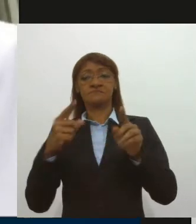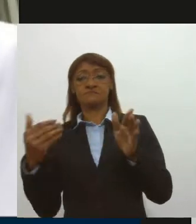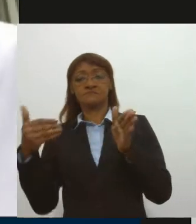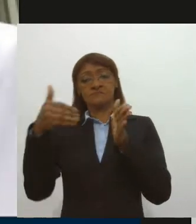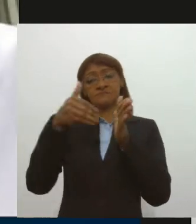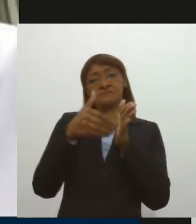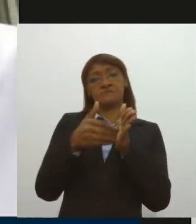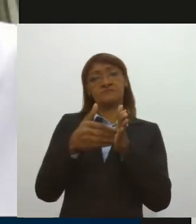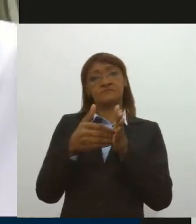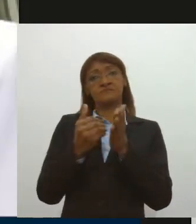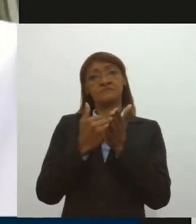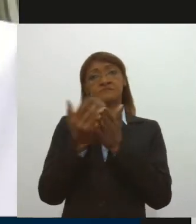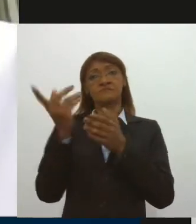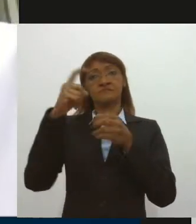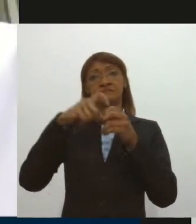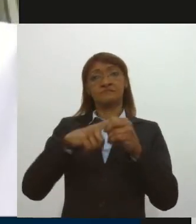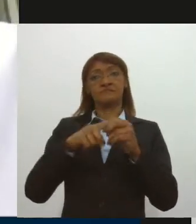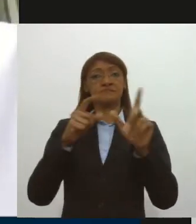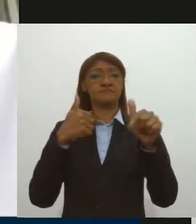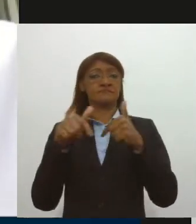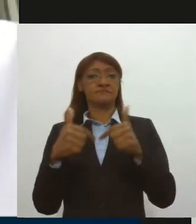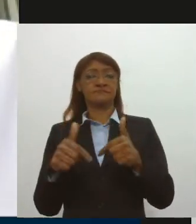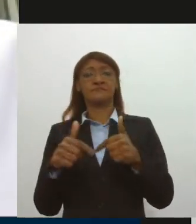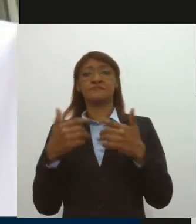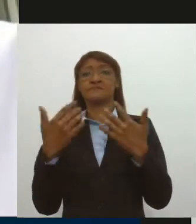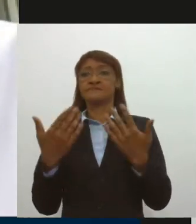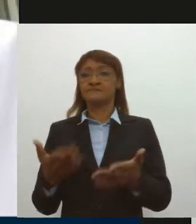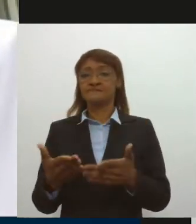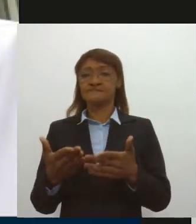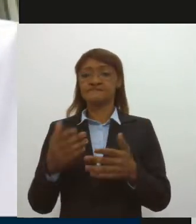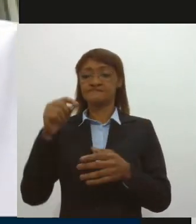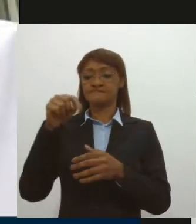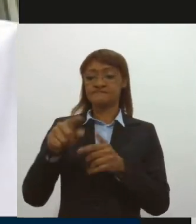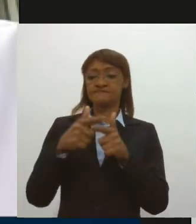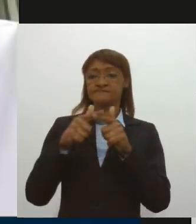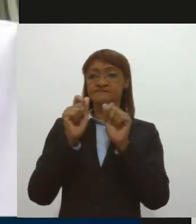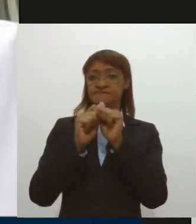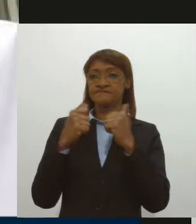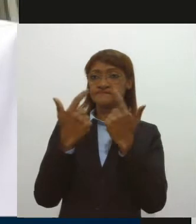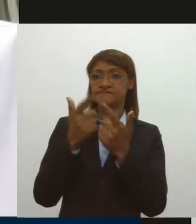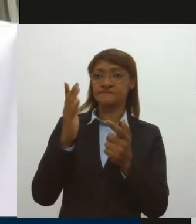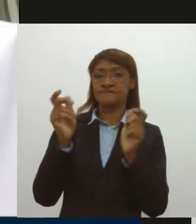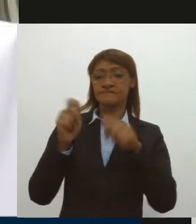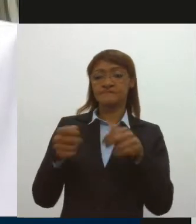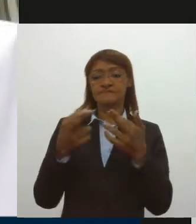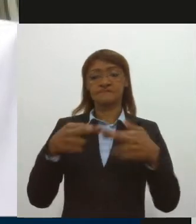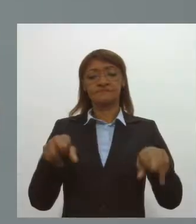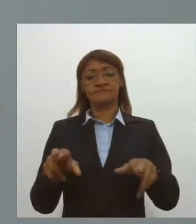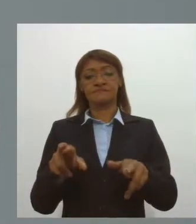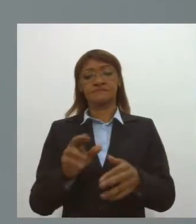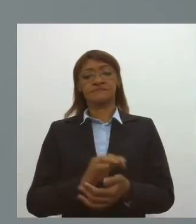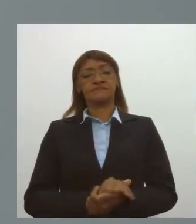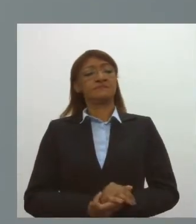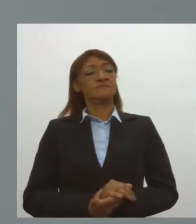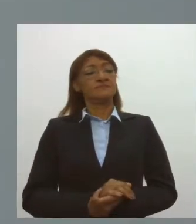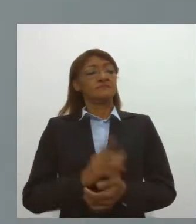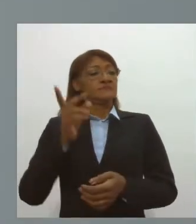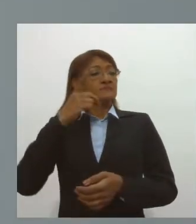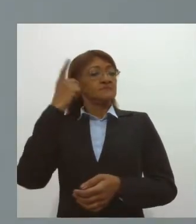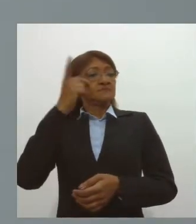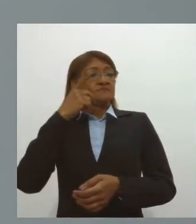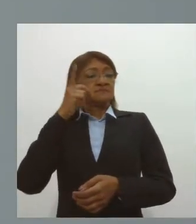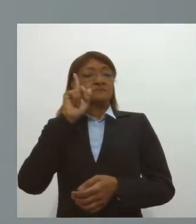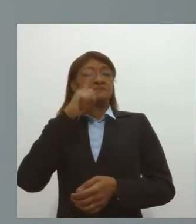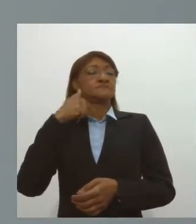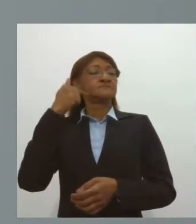ao trabalho. Ele defendeu o debate desse problema na Casa para encontrar uma solução para essas famílias. A deputada Gorete